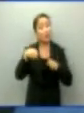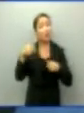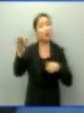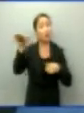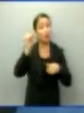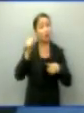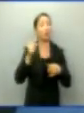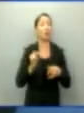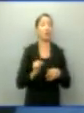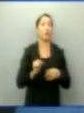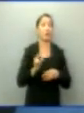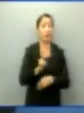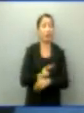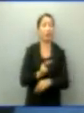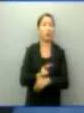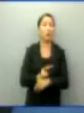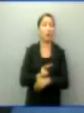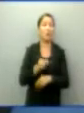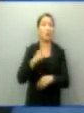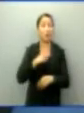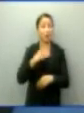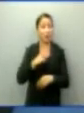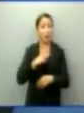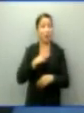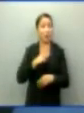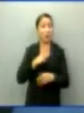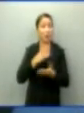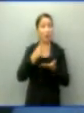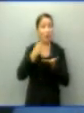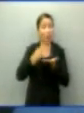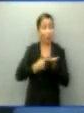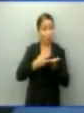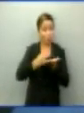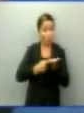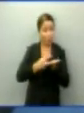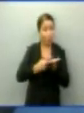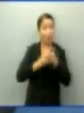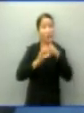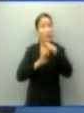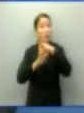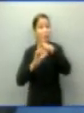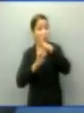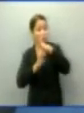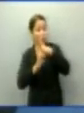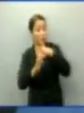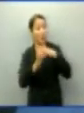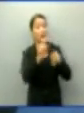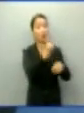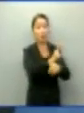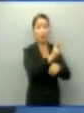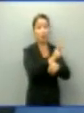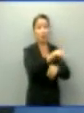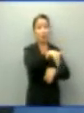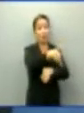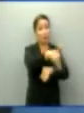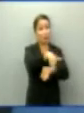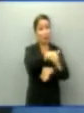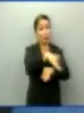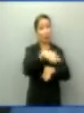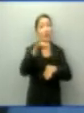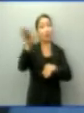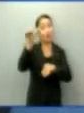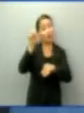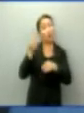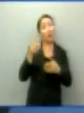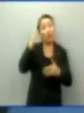E aí, onde tivermos essa parceria, onde o governo não puder fazer a sua parte, que venham esses empresários a picar,